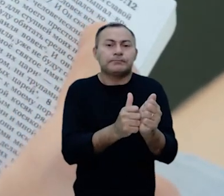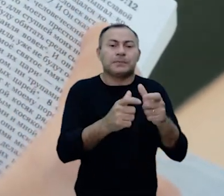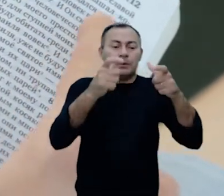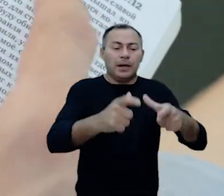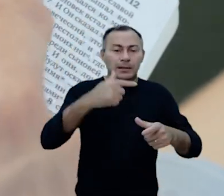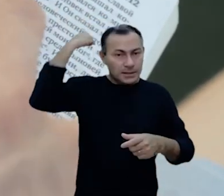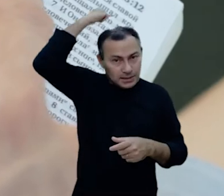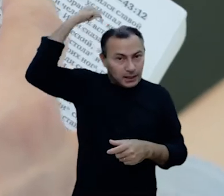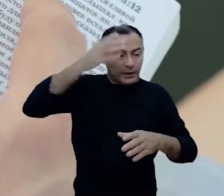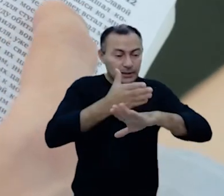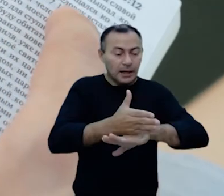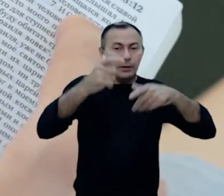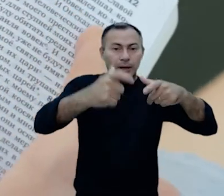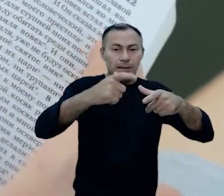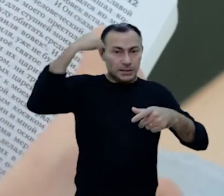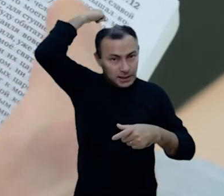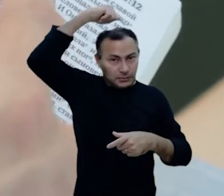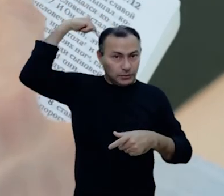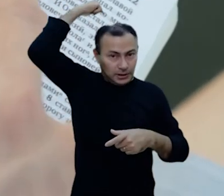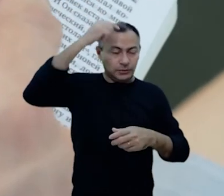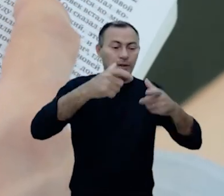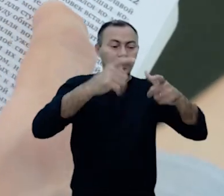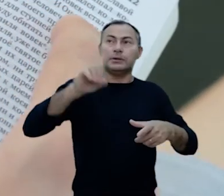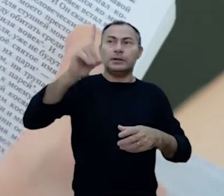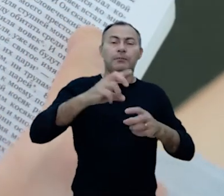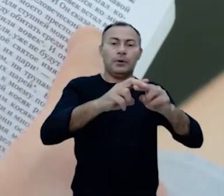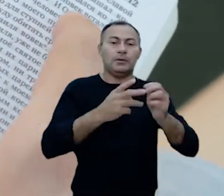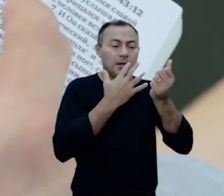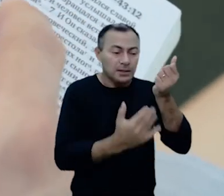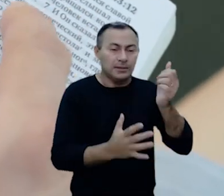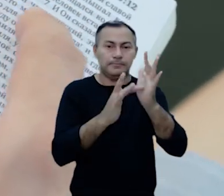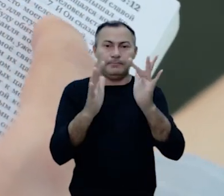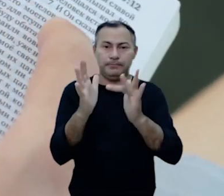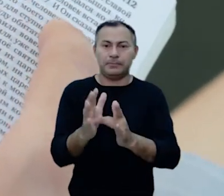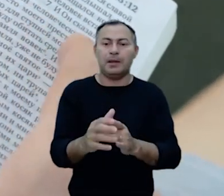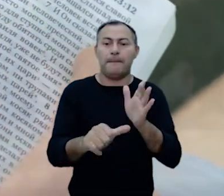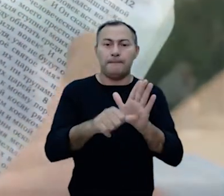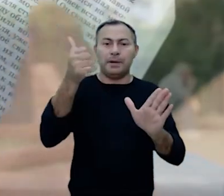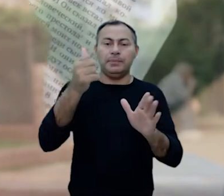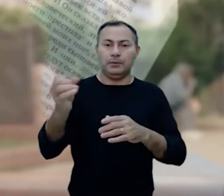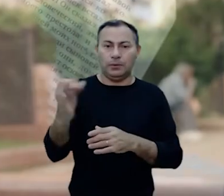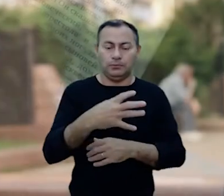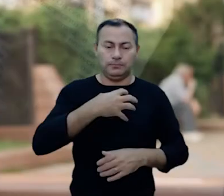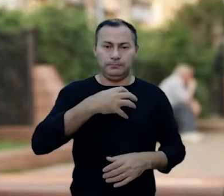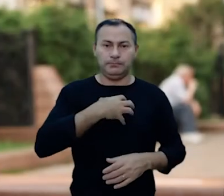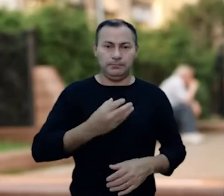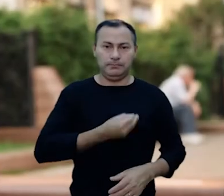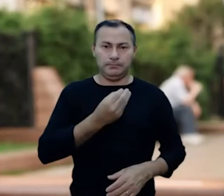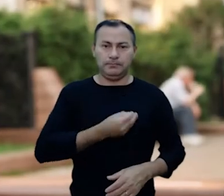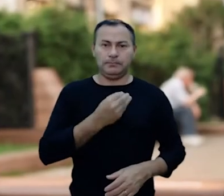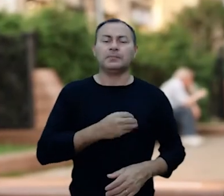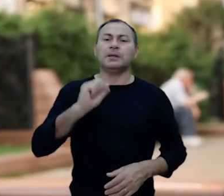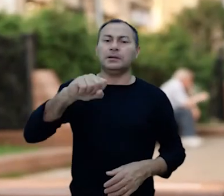achegar ao lugar santo dos santos onde Deus está por causa do sangue de Jesus. Este é o primeiro novo